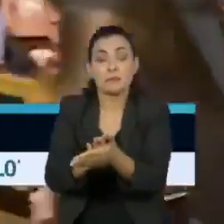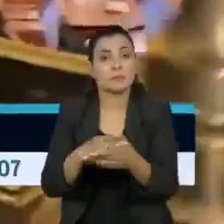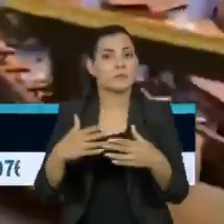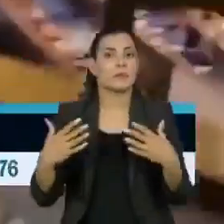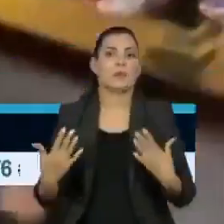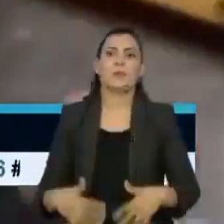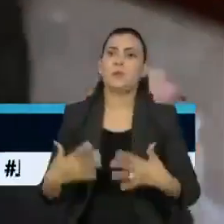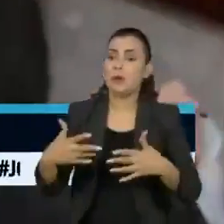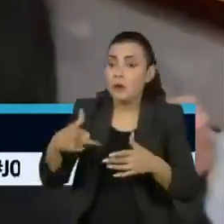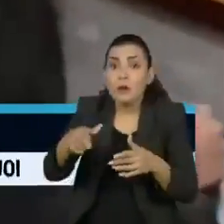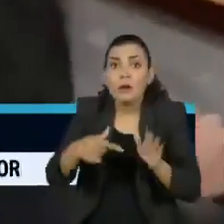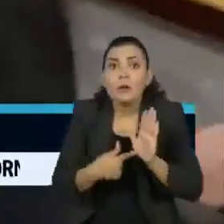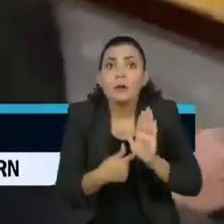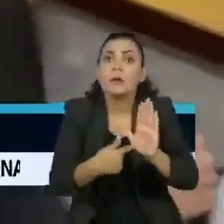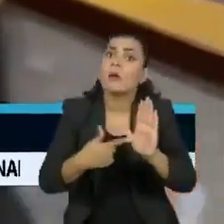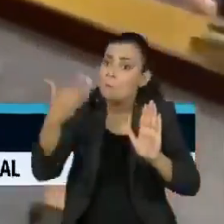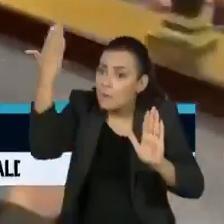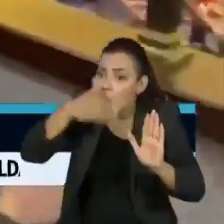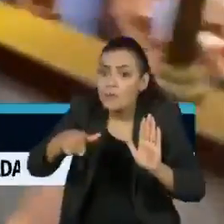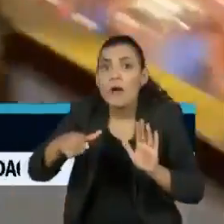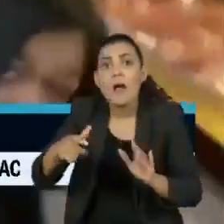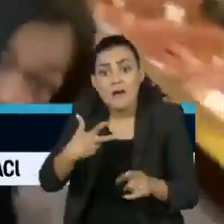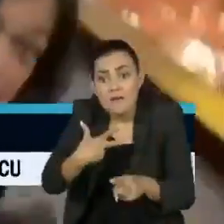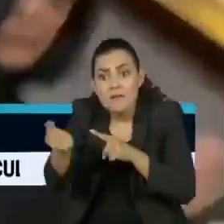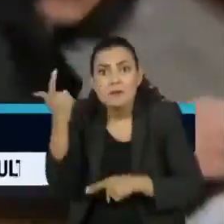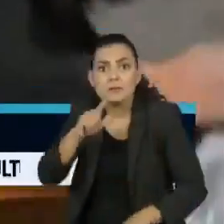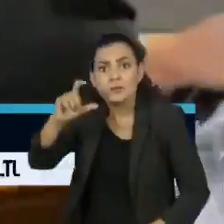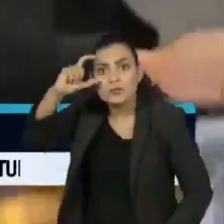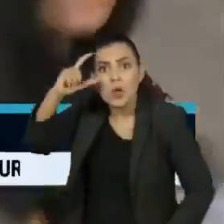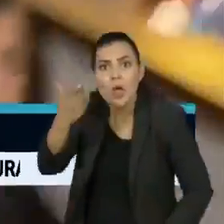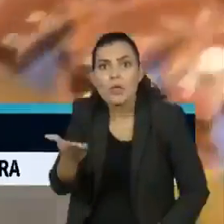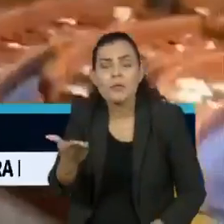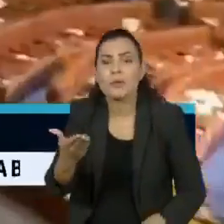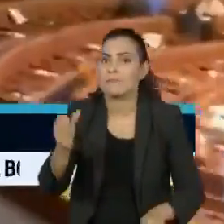certificaria a vitória de Joe Biden teve que ser interrompida.